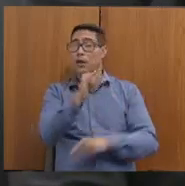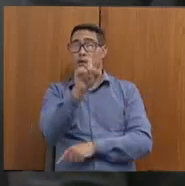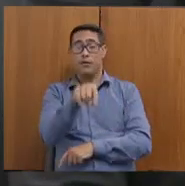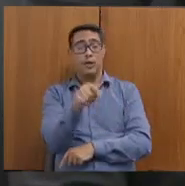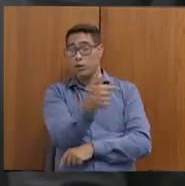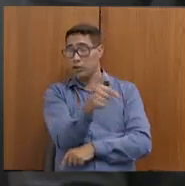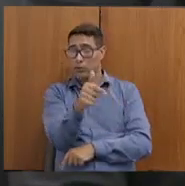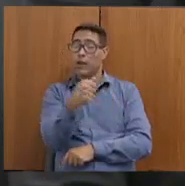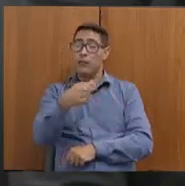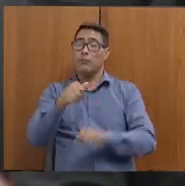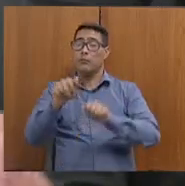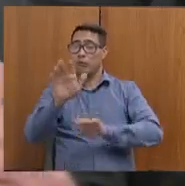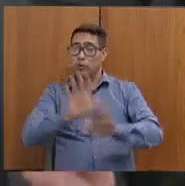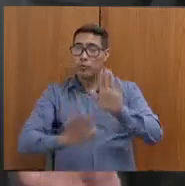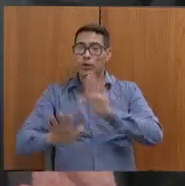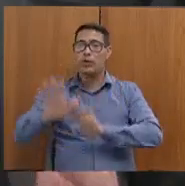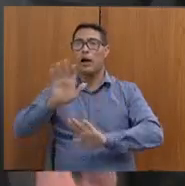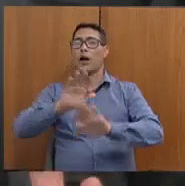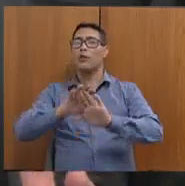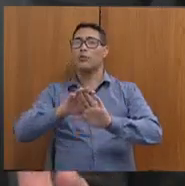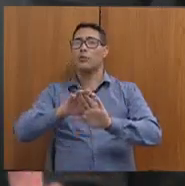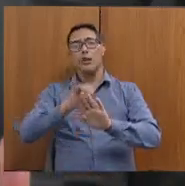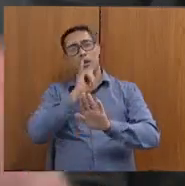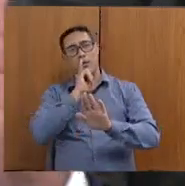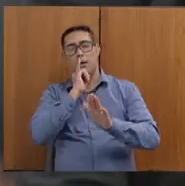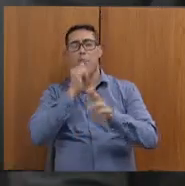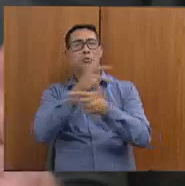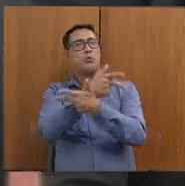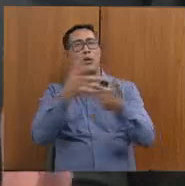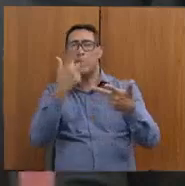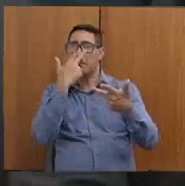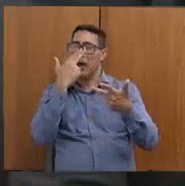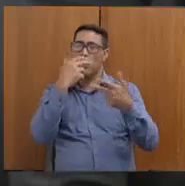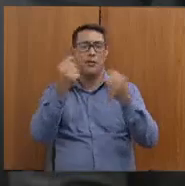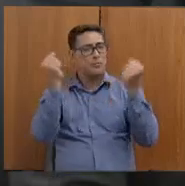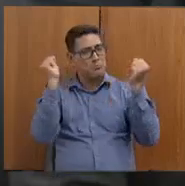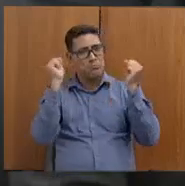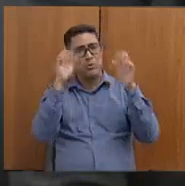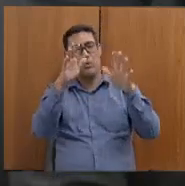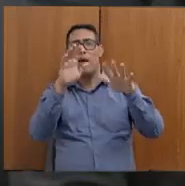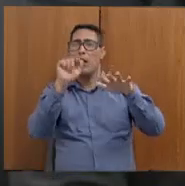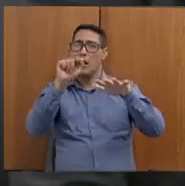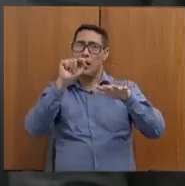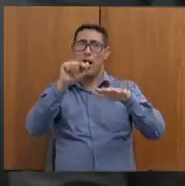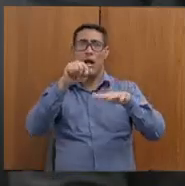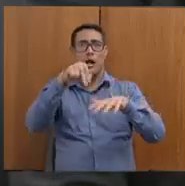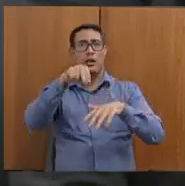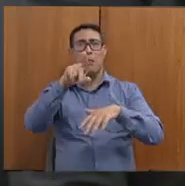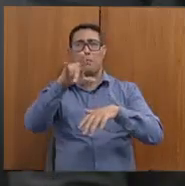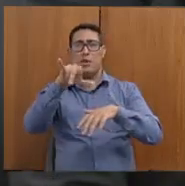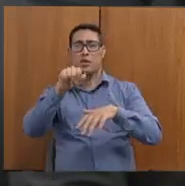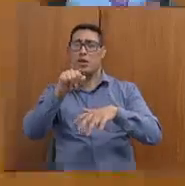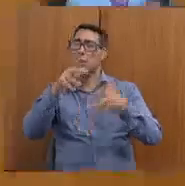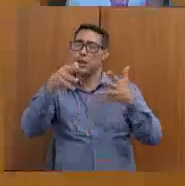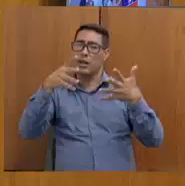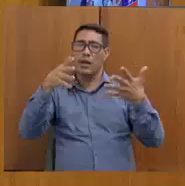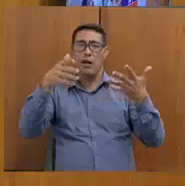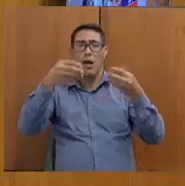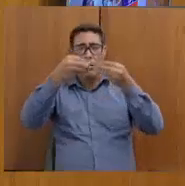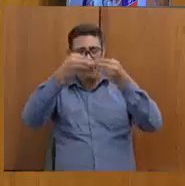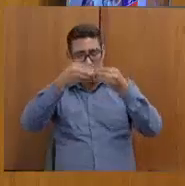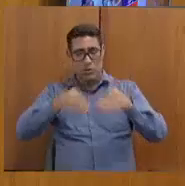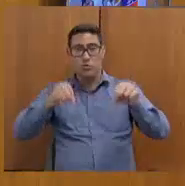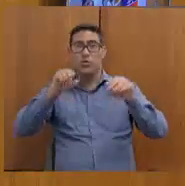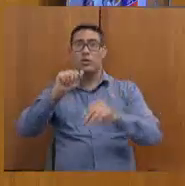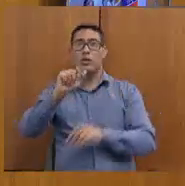bem assim, que sejam jogados na mídia e denigrem o agronegócio. Essa observação, quero passar a palavra agora